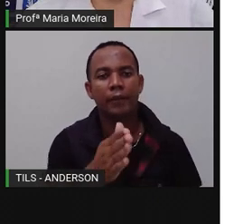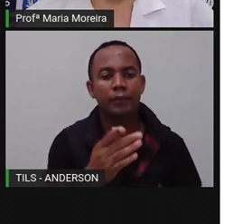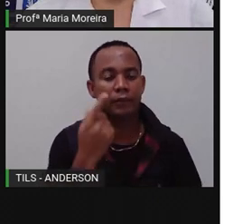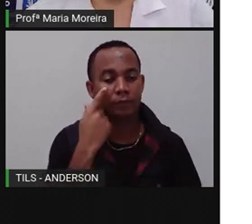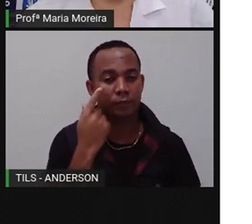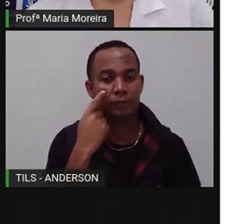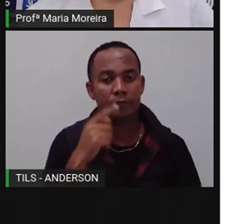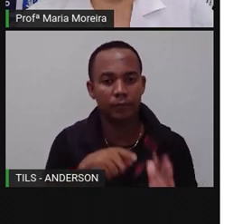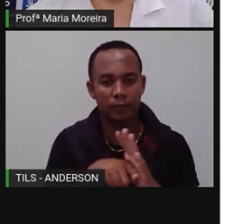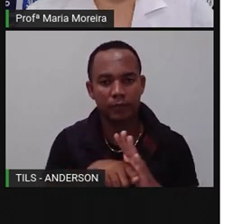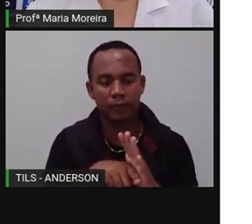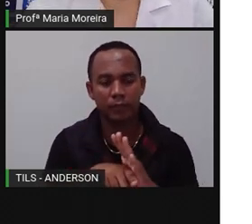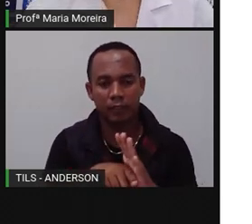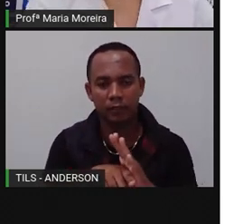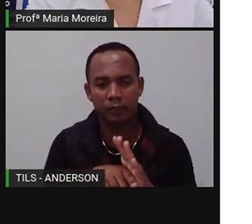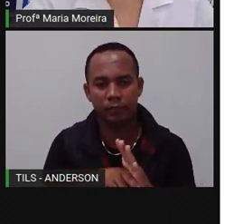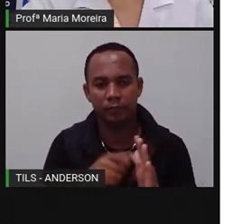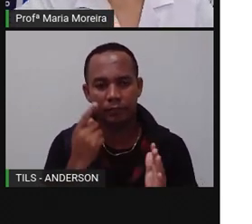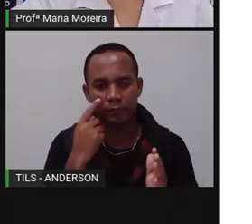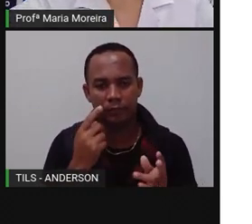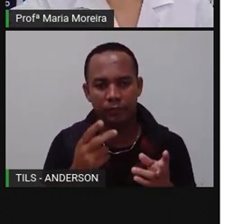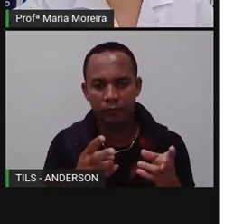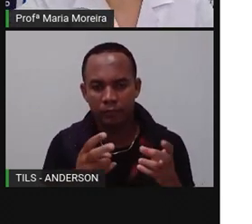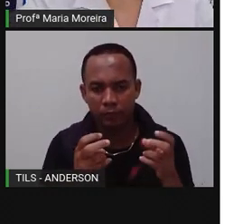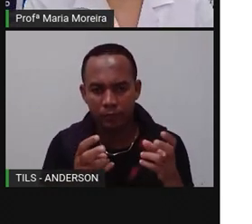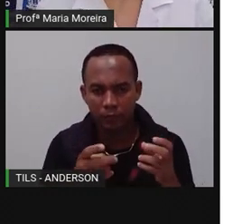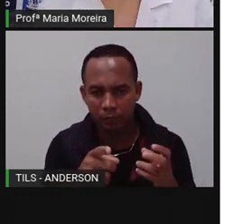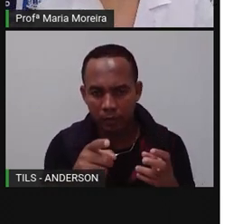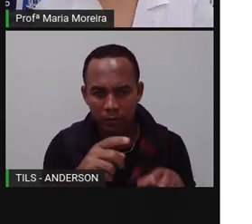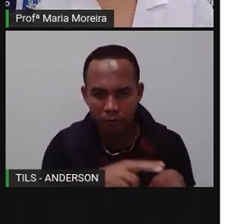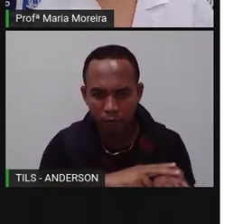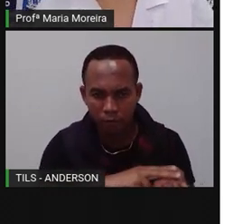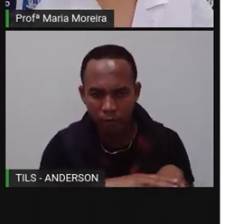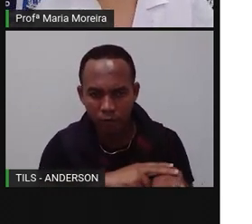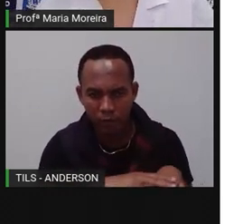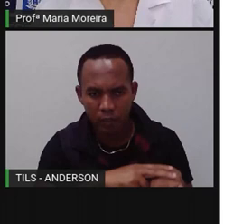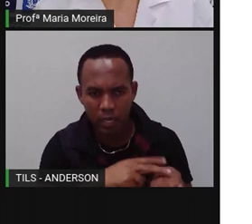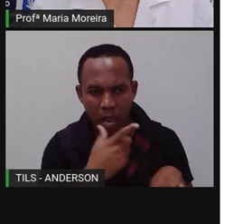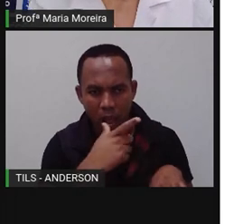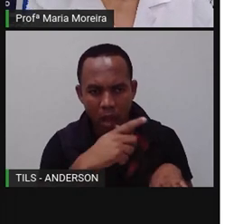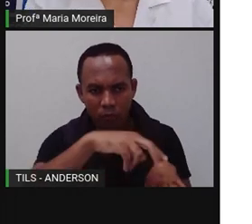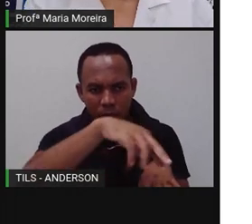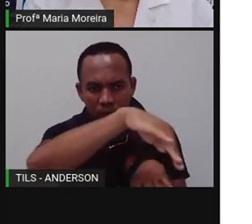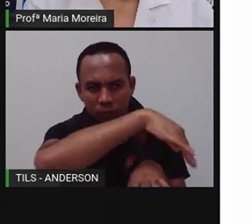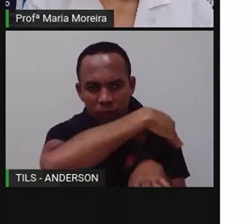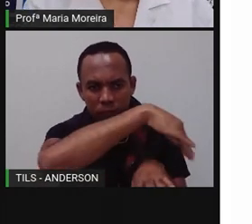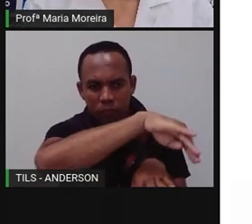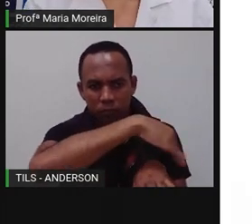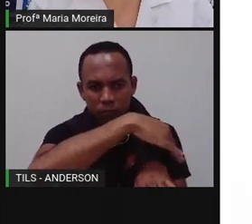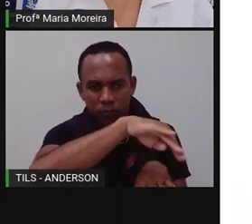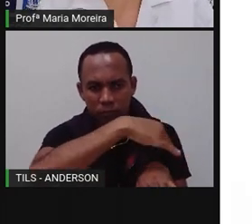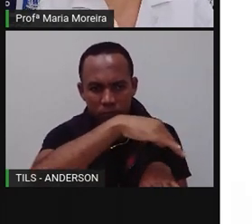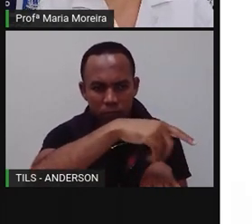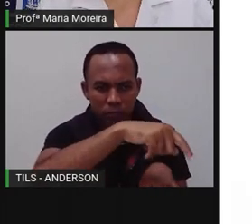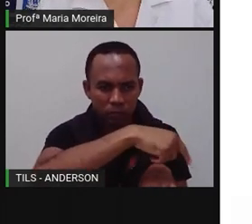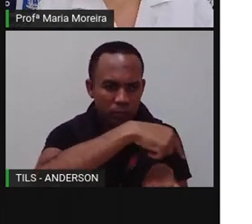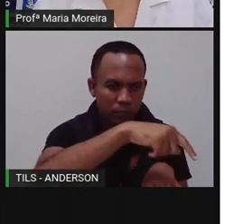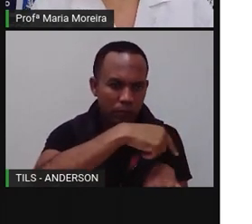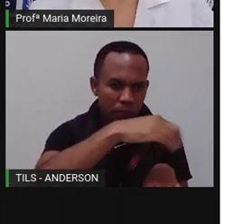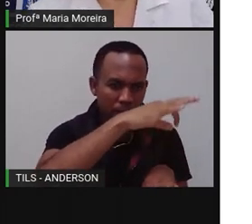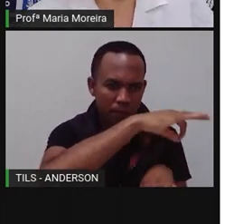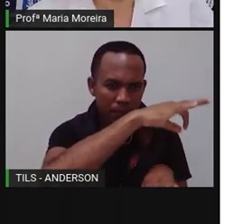vamos pesquisar. Aí, aqui nessa imagem, perceba que essa área verde aí é a margem do rio Nilo. É aí, ó, que as pessoas